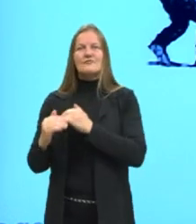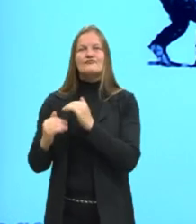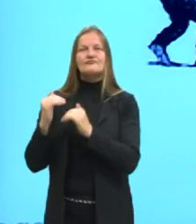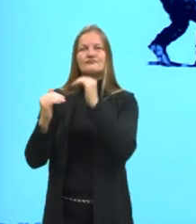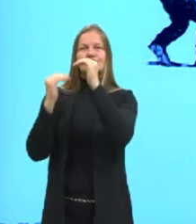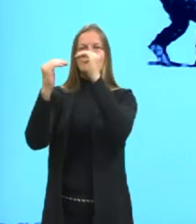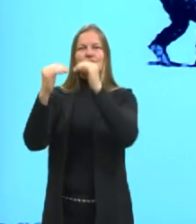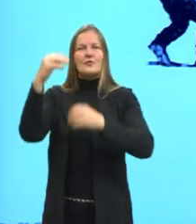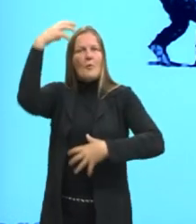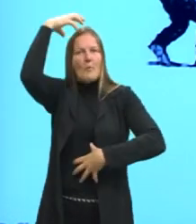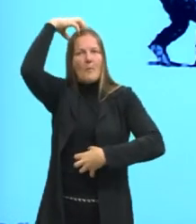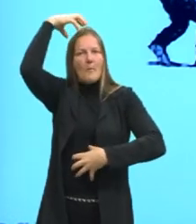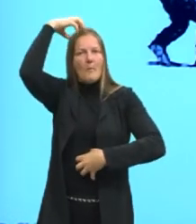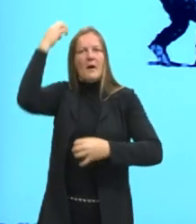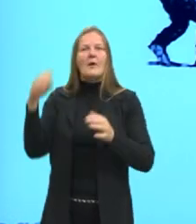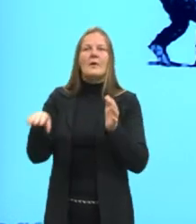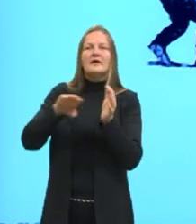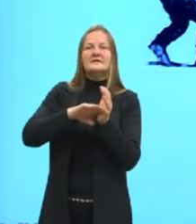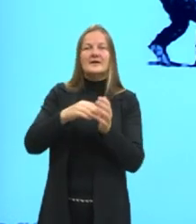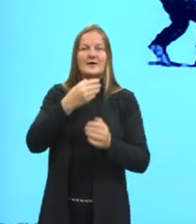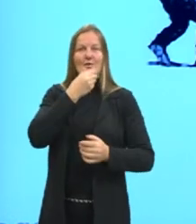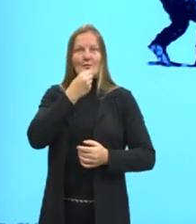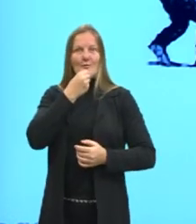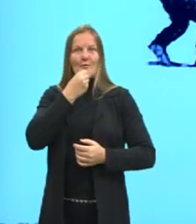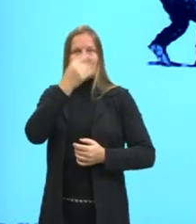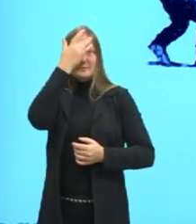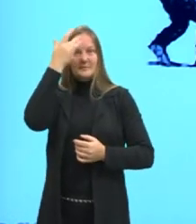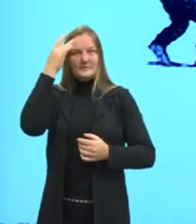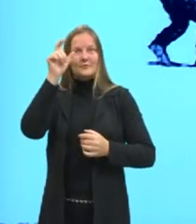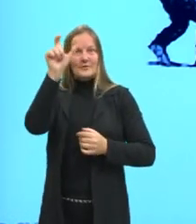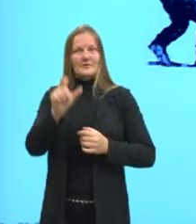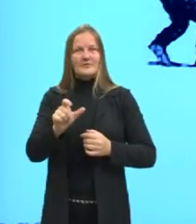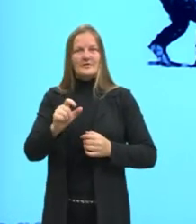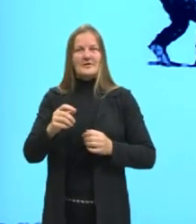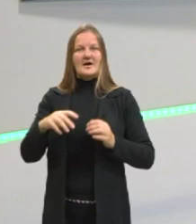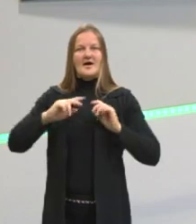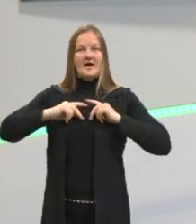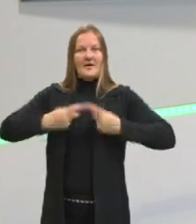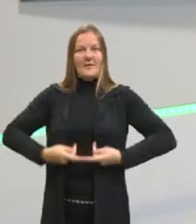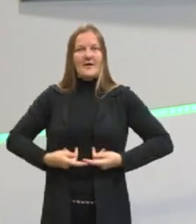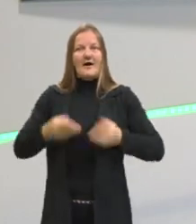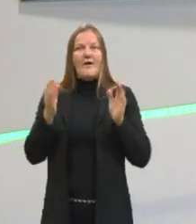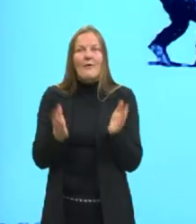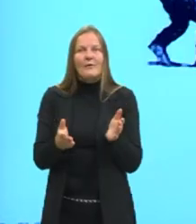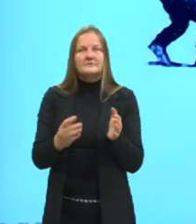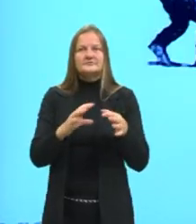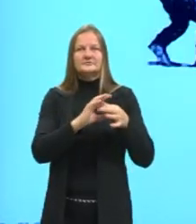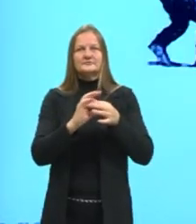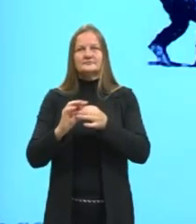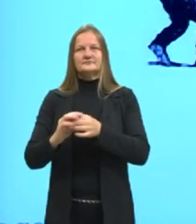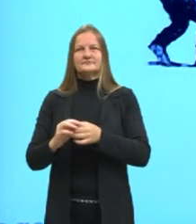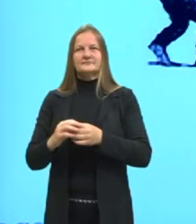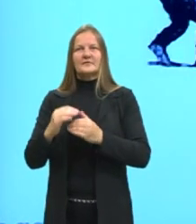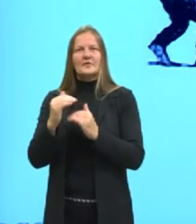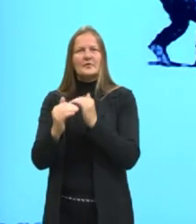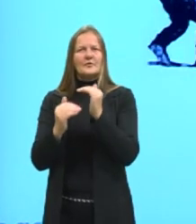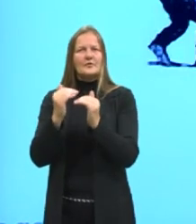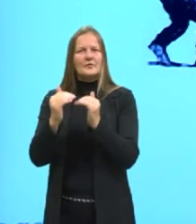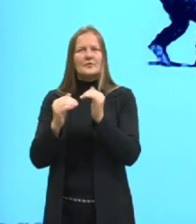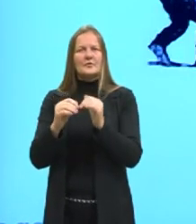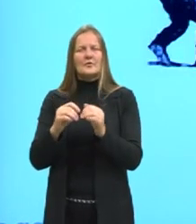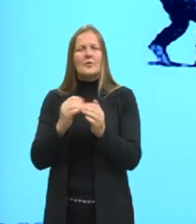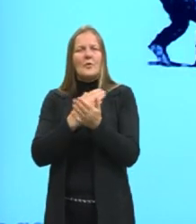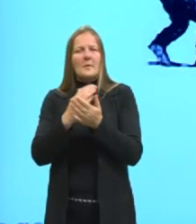macaco até o homem de hoje em dia. Só que aqui ela é um pouquinho diferenciada. Ele começa a usar algum tipo de